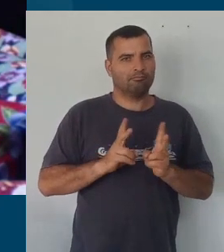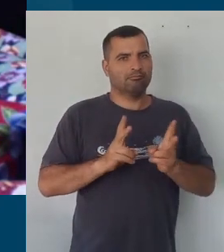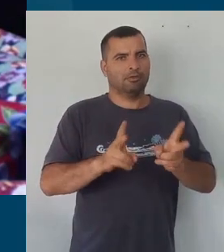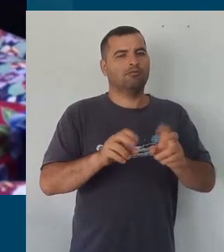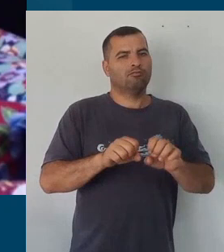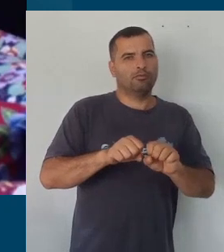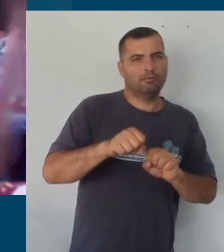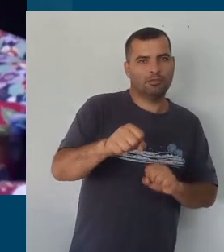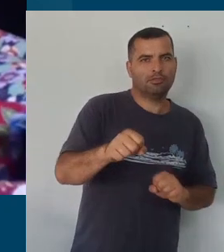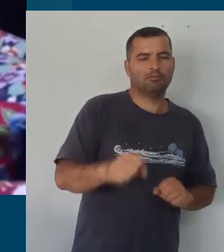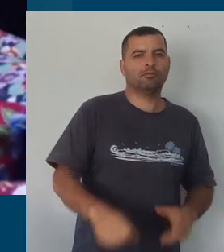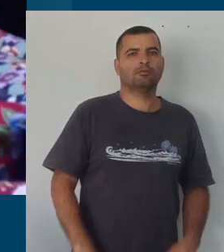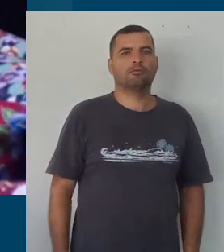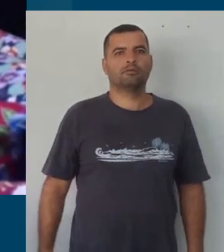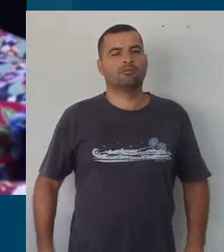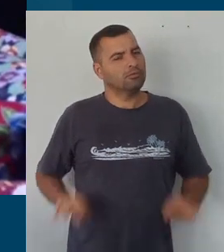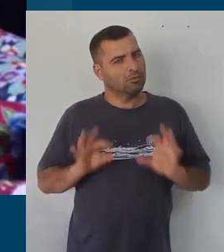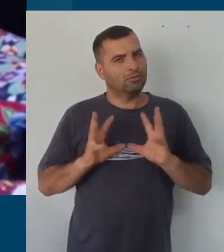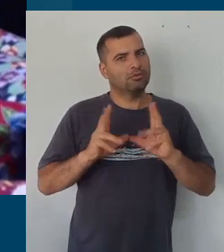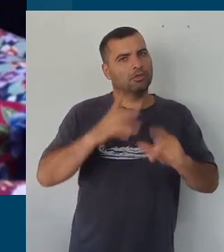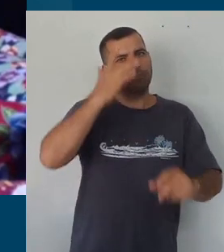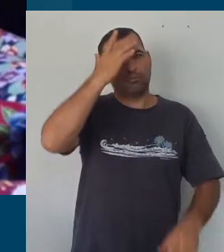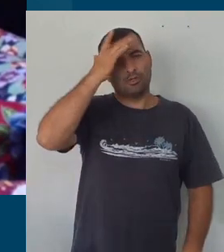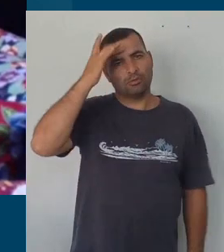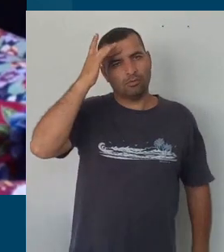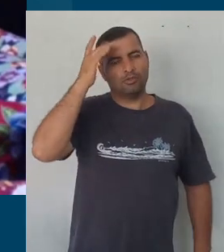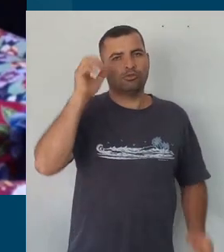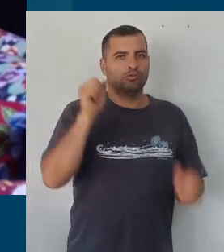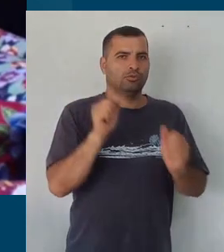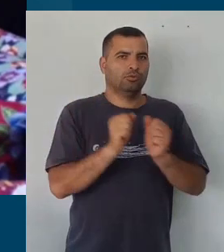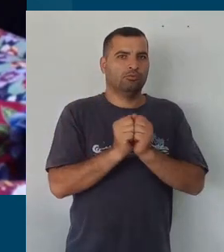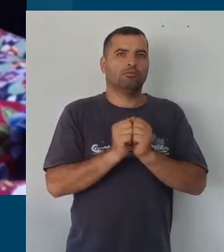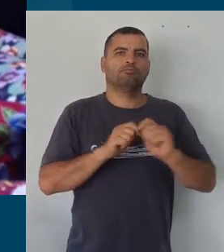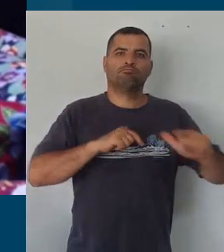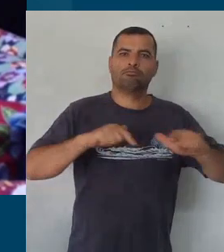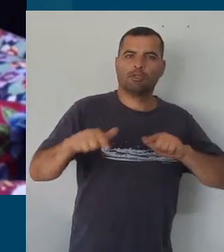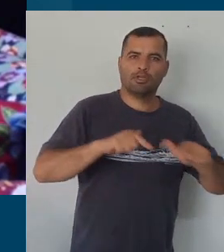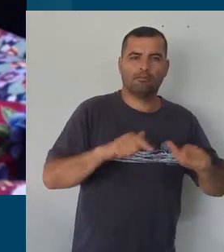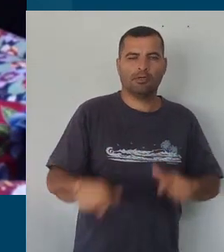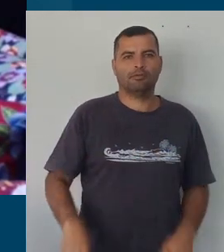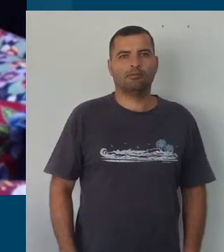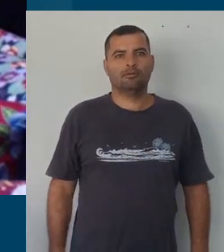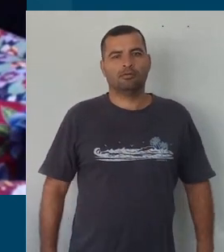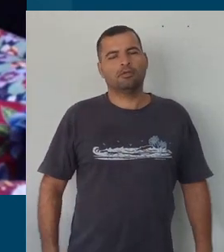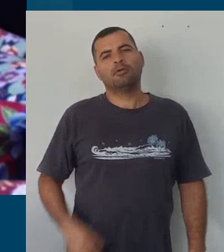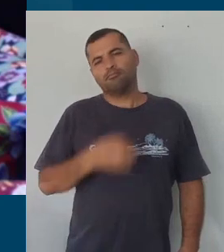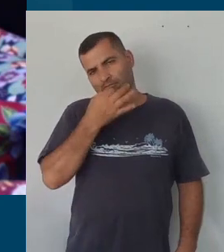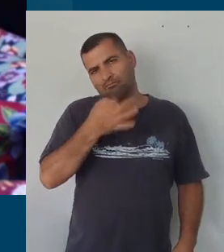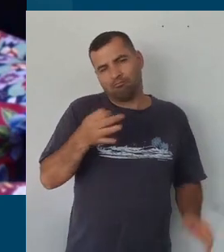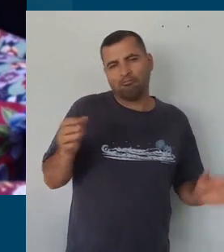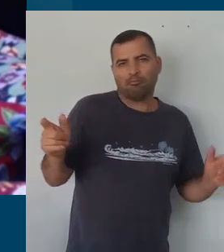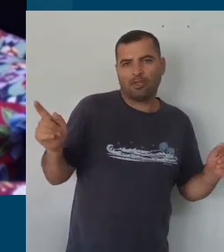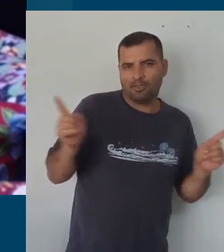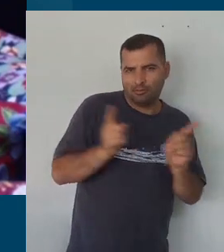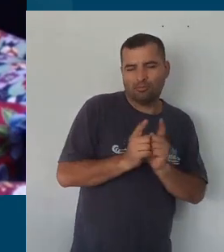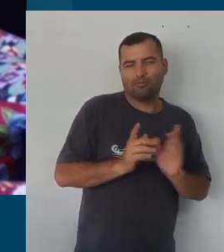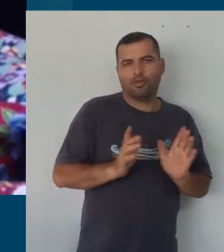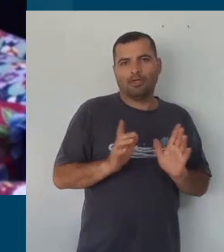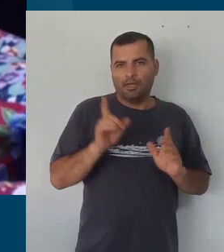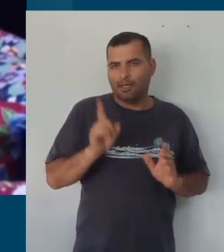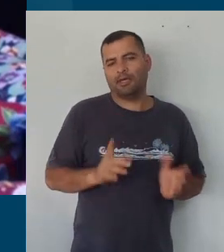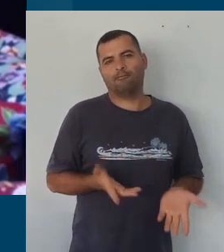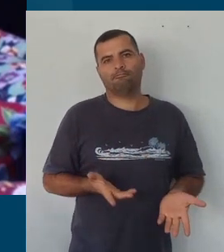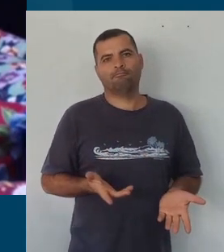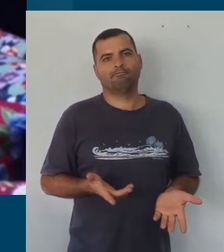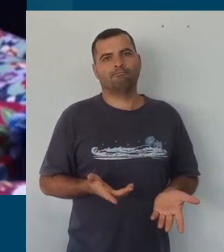de todo mundo envolvido nesse trabalho. Mas eu acho que basicamente é isso em